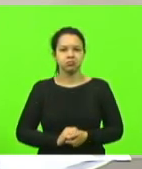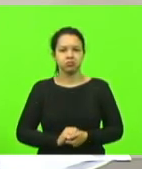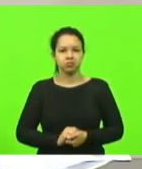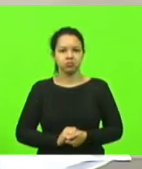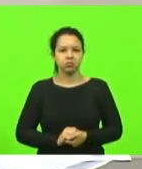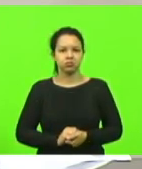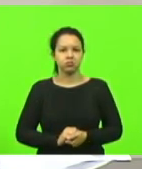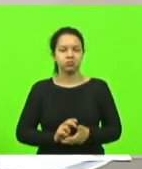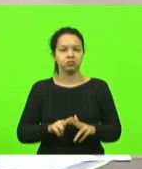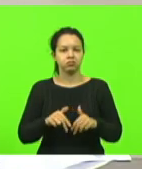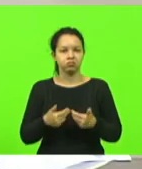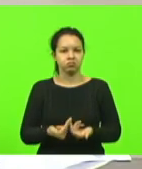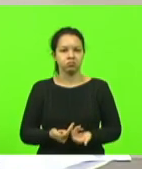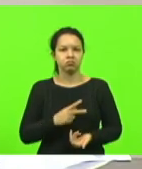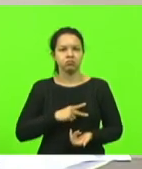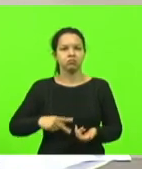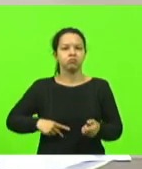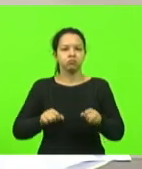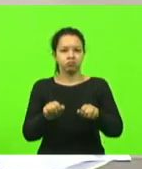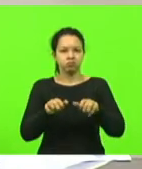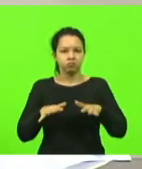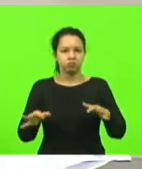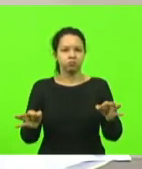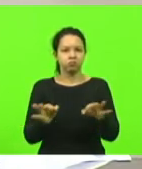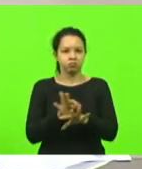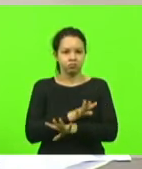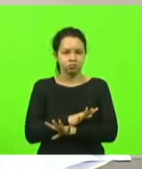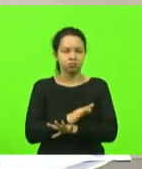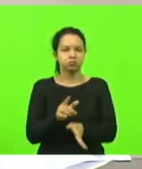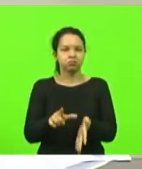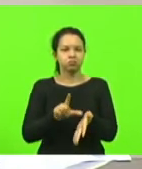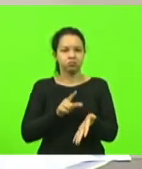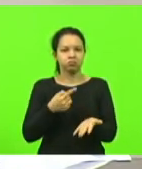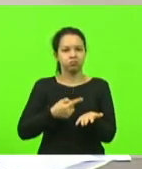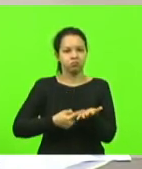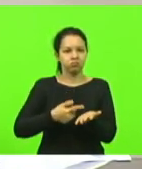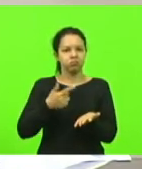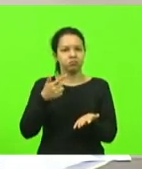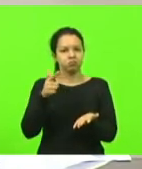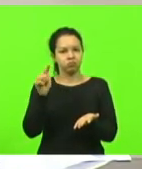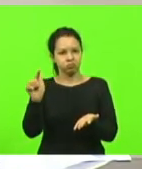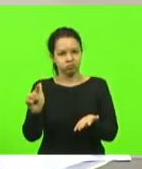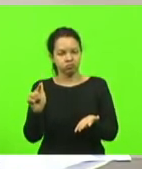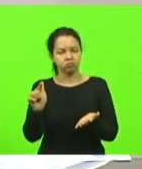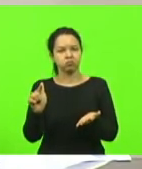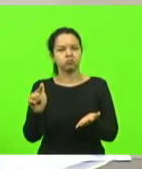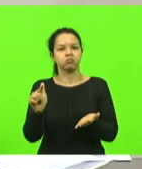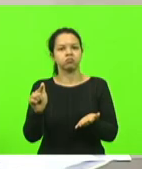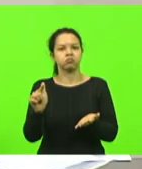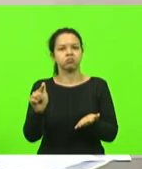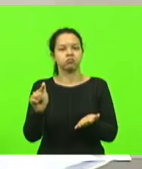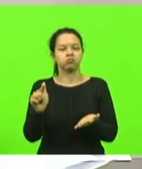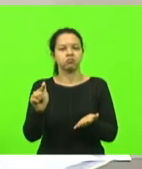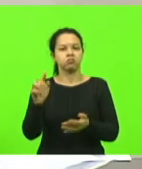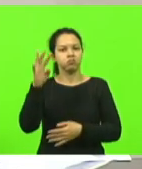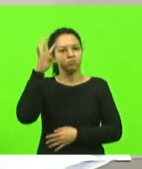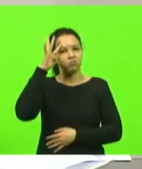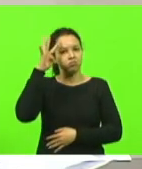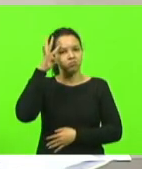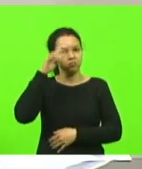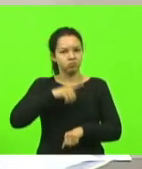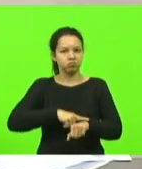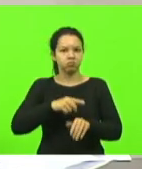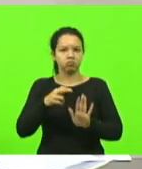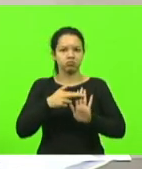Mediante isso, esta presidência, antes de encerrar a sessão, convoca outra ordinária para quarta-feira no horário